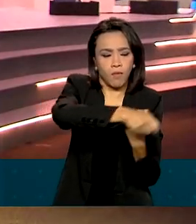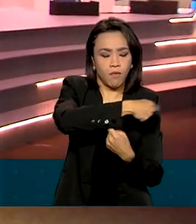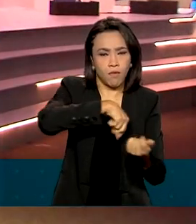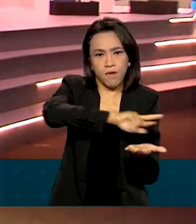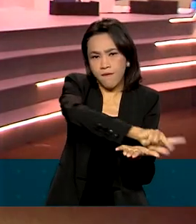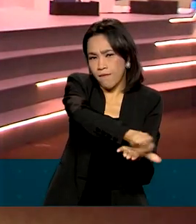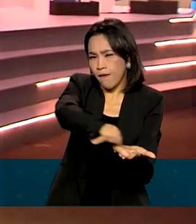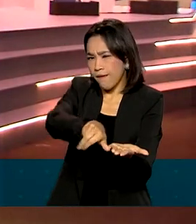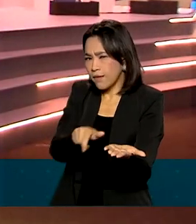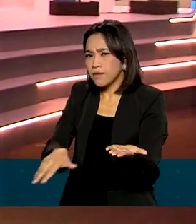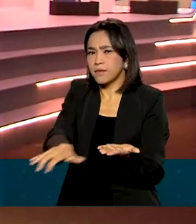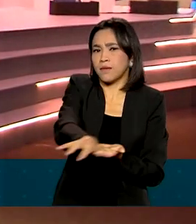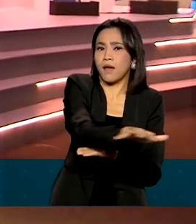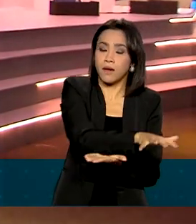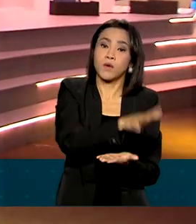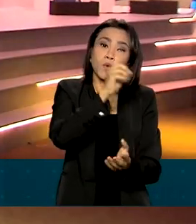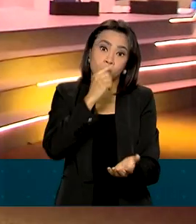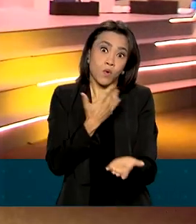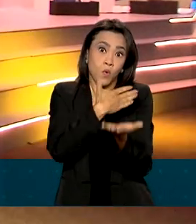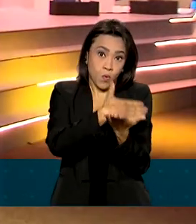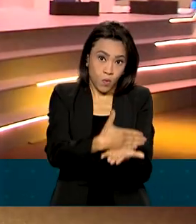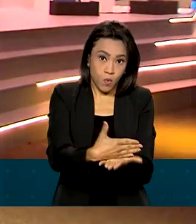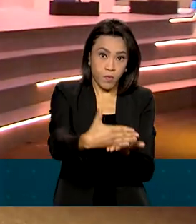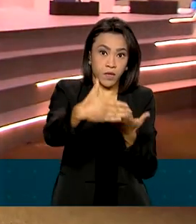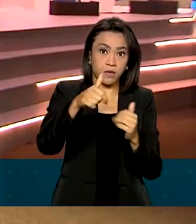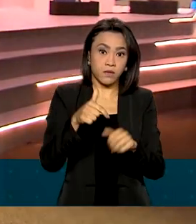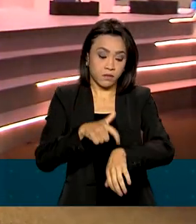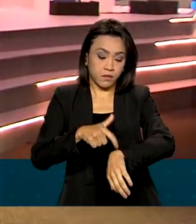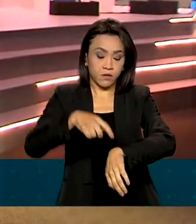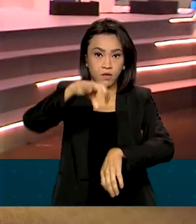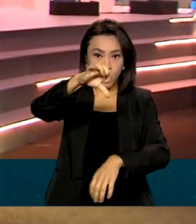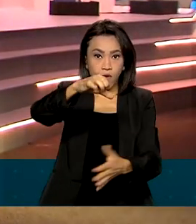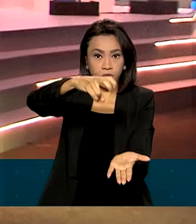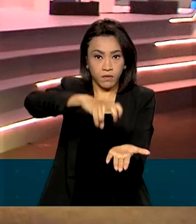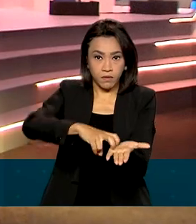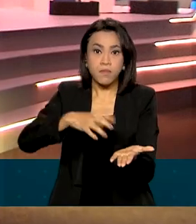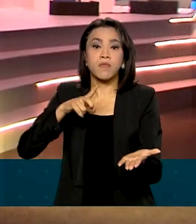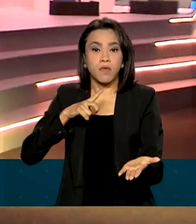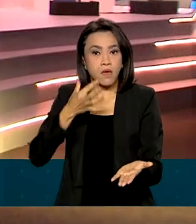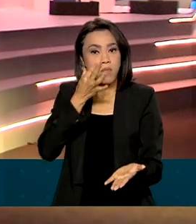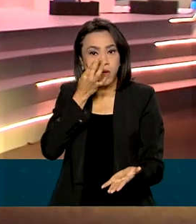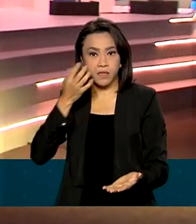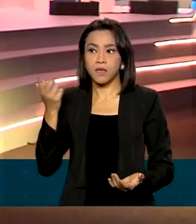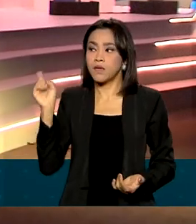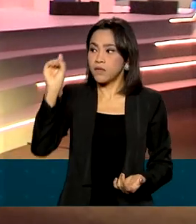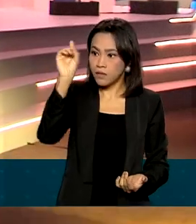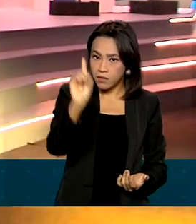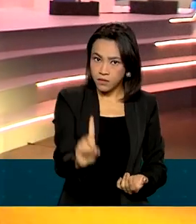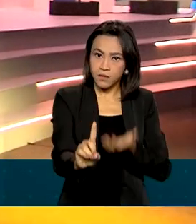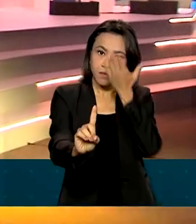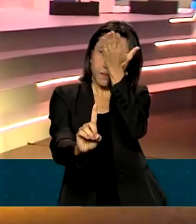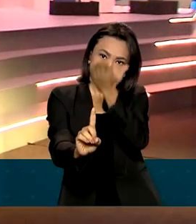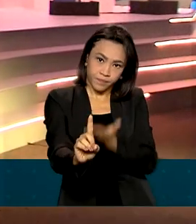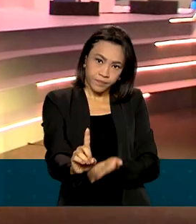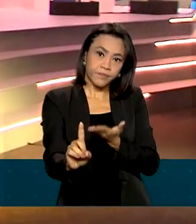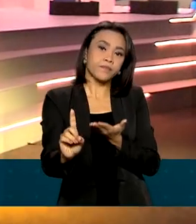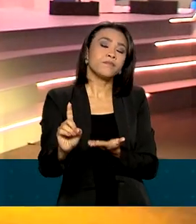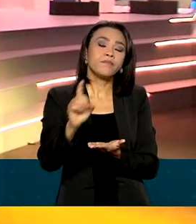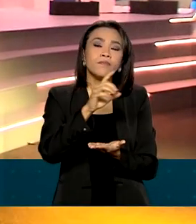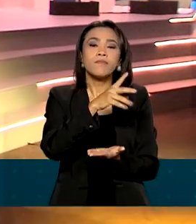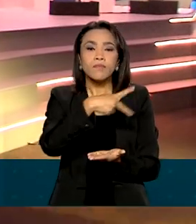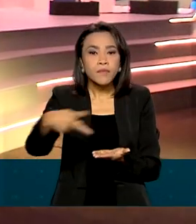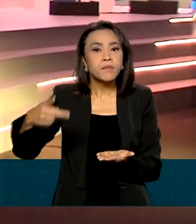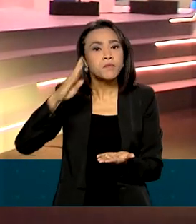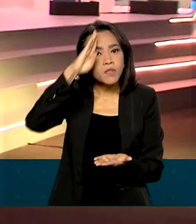setores. A abertura está marcada para daqui a pouquinho, às 9 horas da manhã, com a participação do presidente, também, do presidente Jair Bolsonaro.